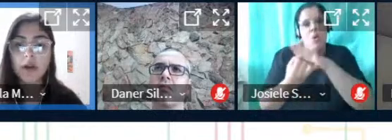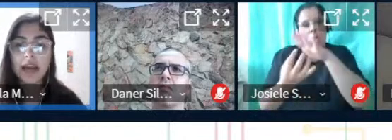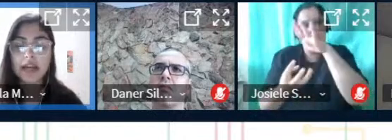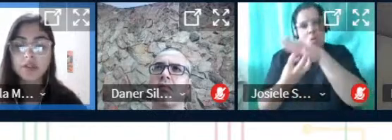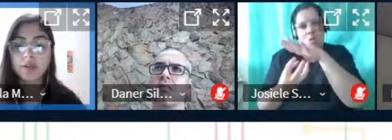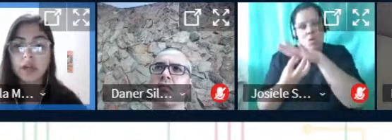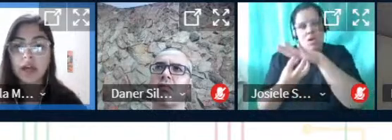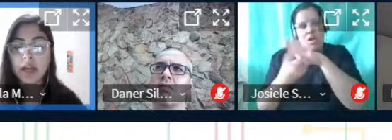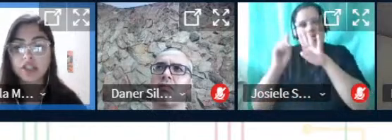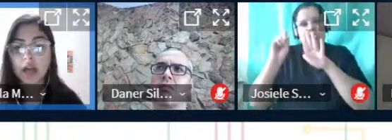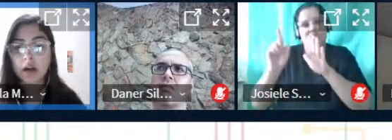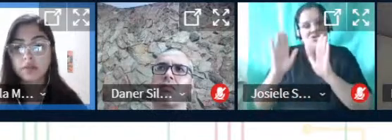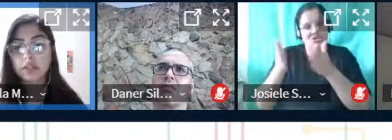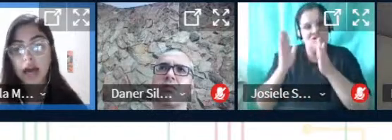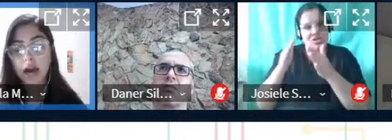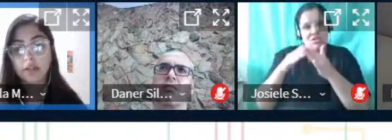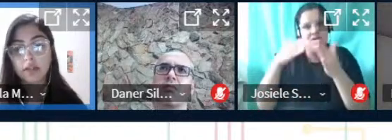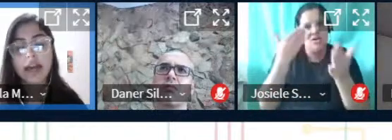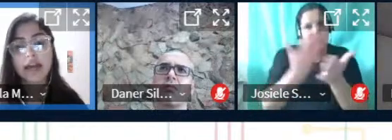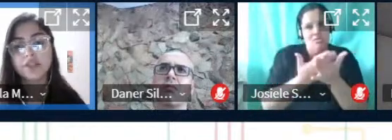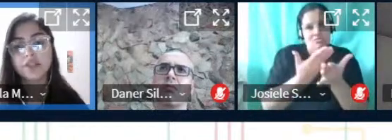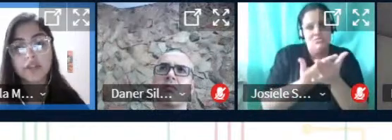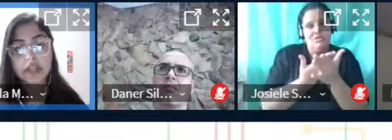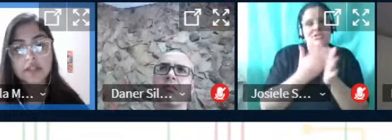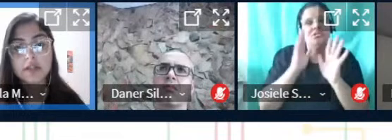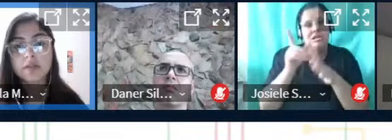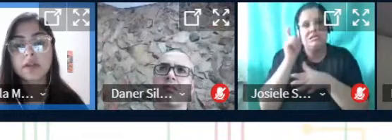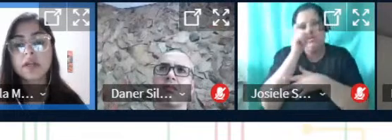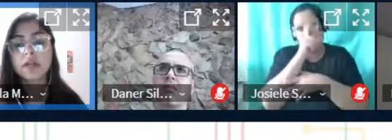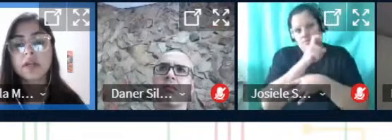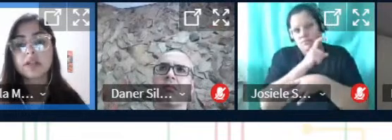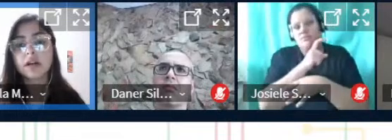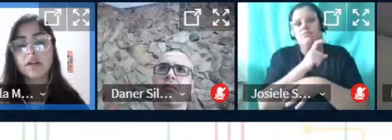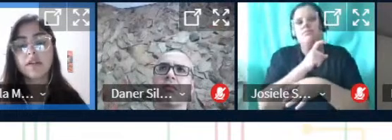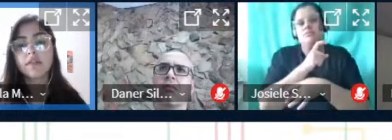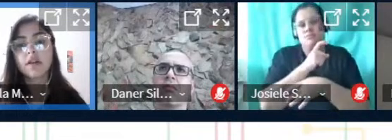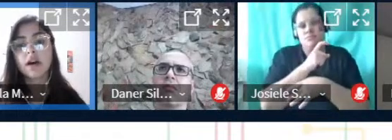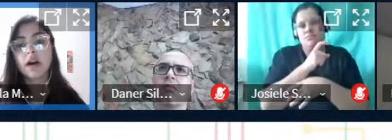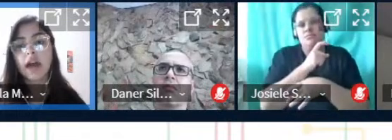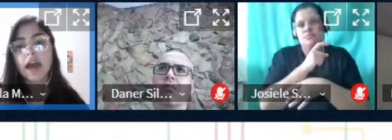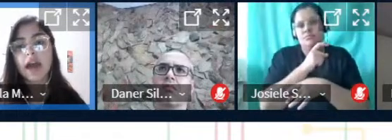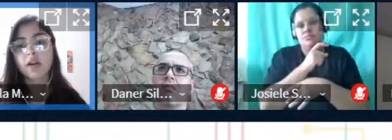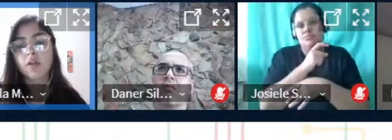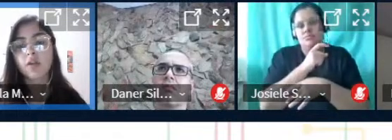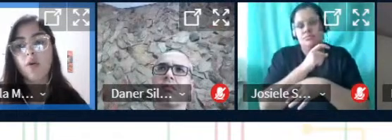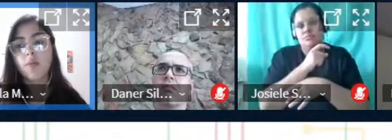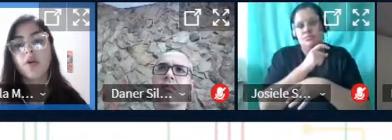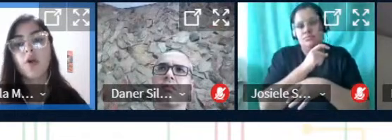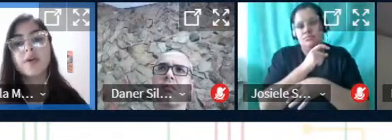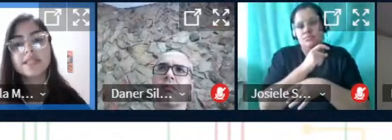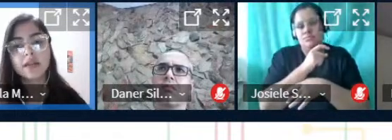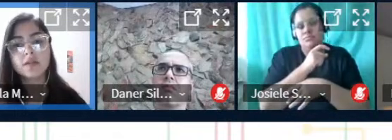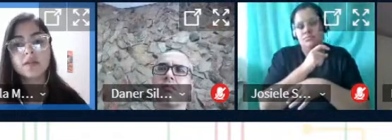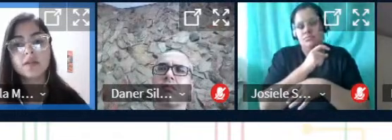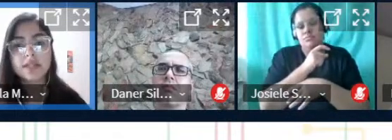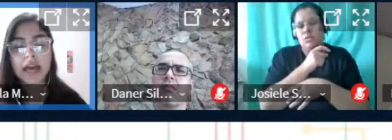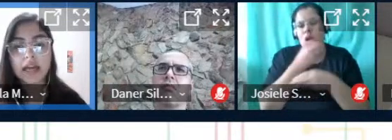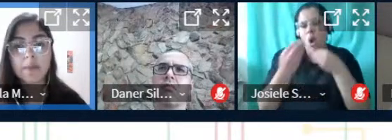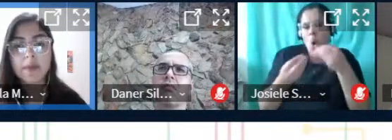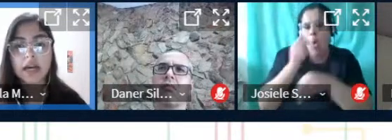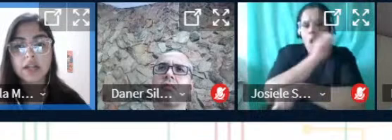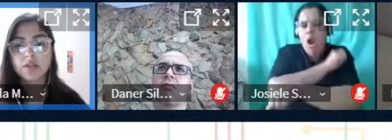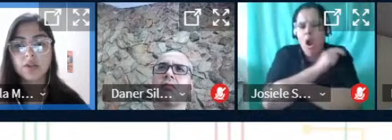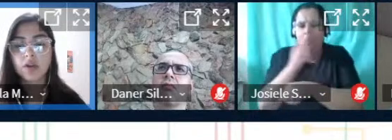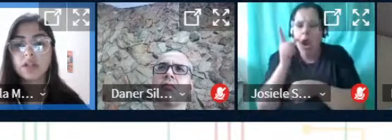já é um colégio de alto grau né é difícil então como esses alunos